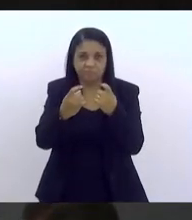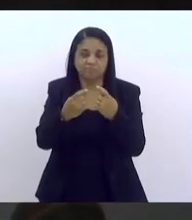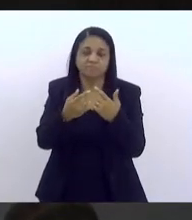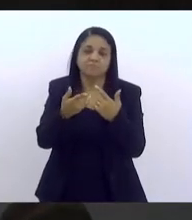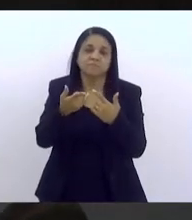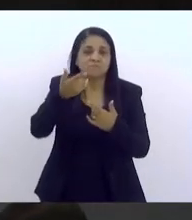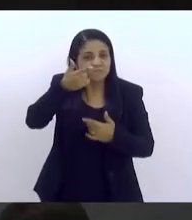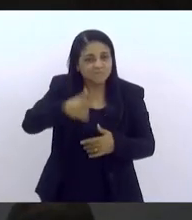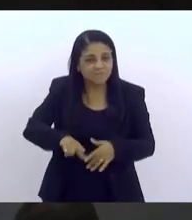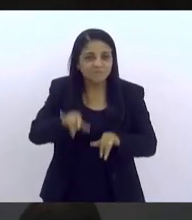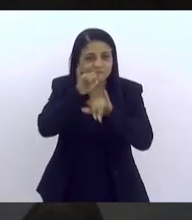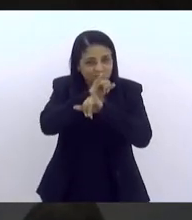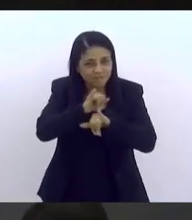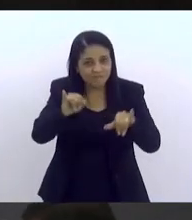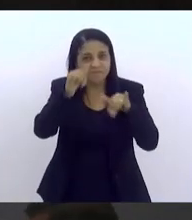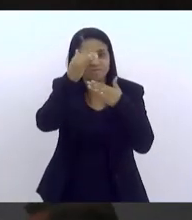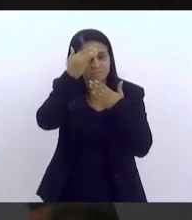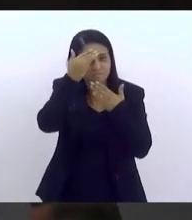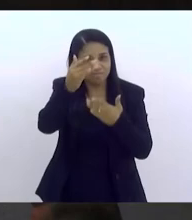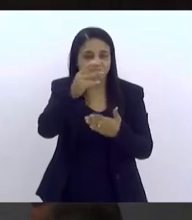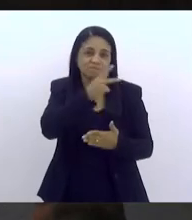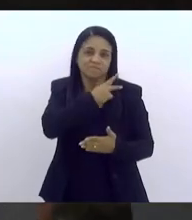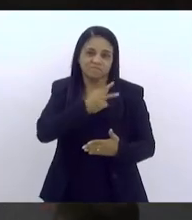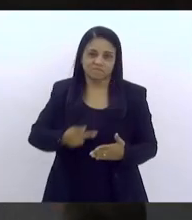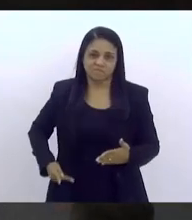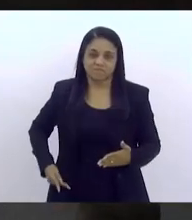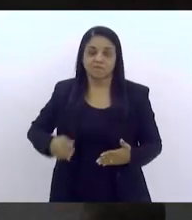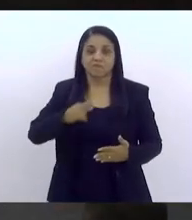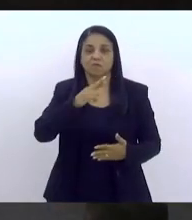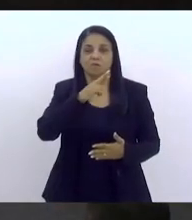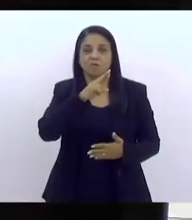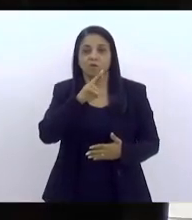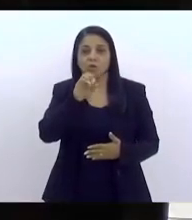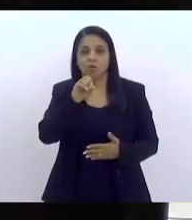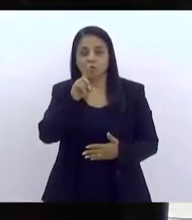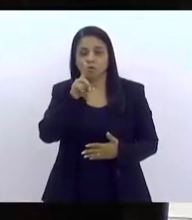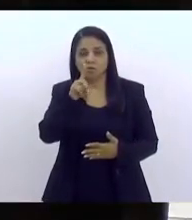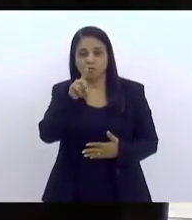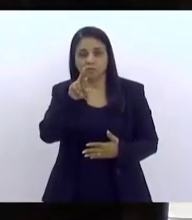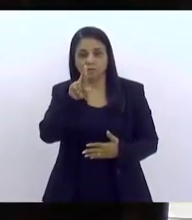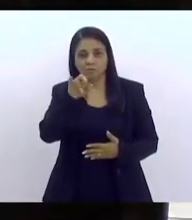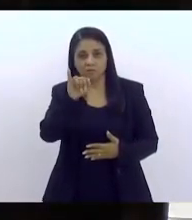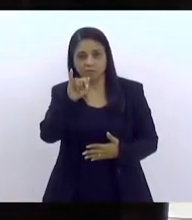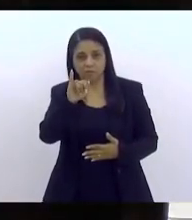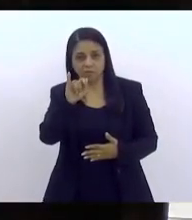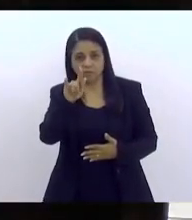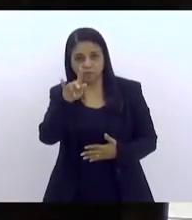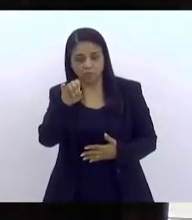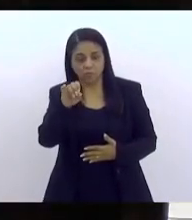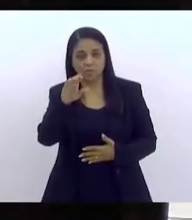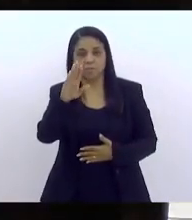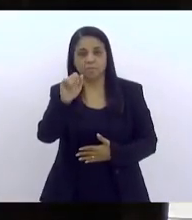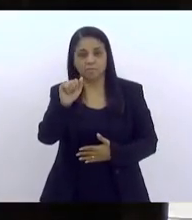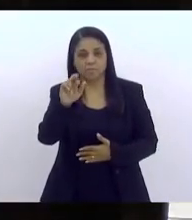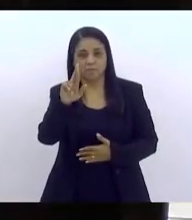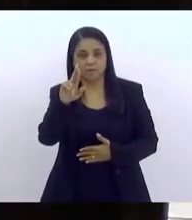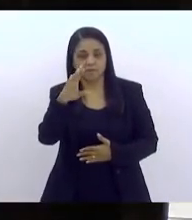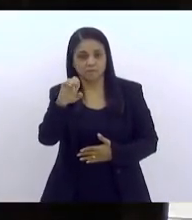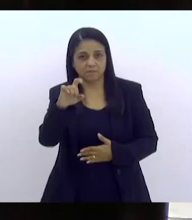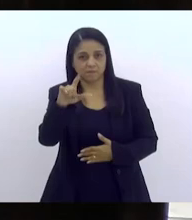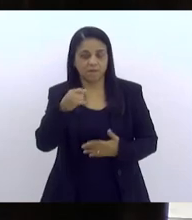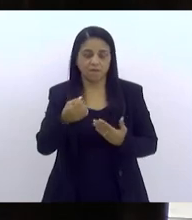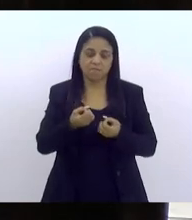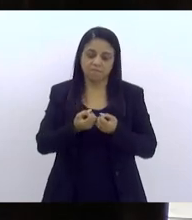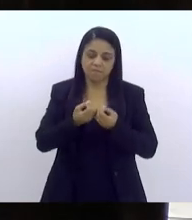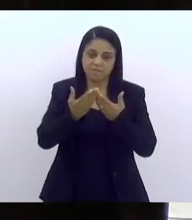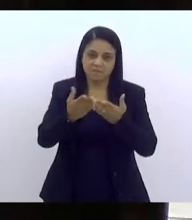vez, agradecer ao nosso presidente Rodrigo Bacelar por ter cedido o plenário da casa a nosso pedido, a pedido